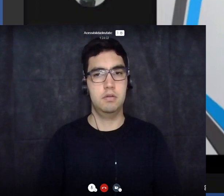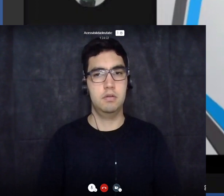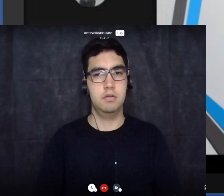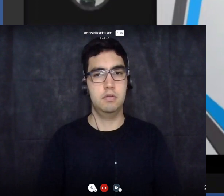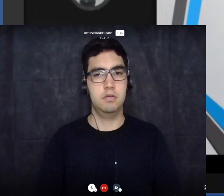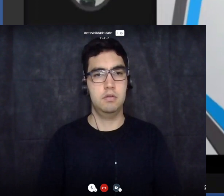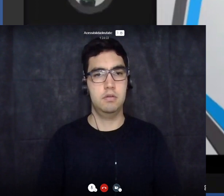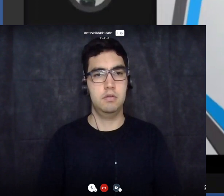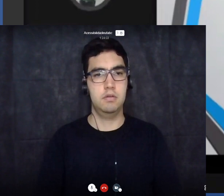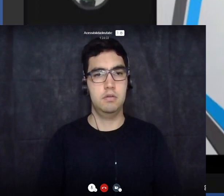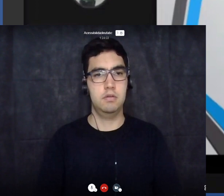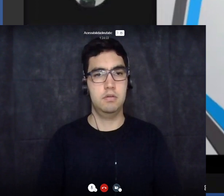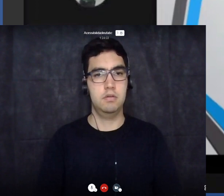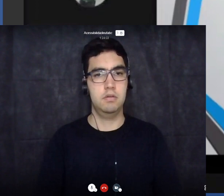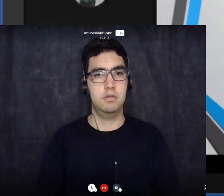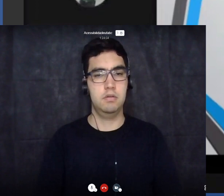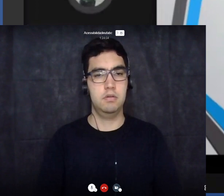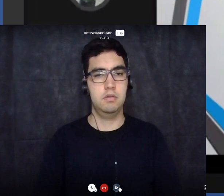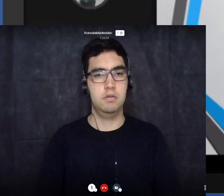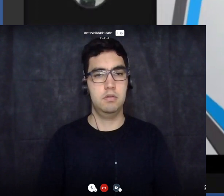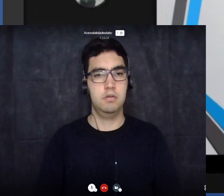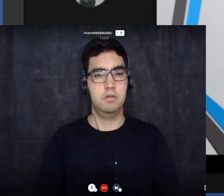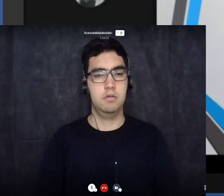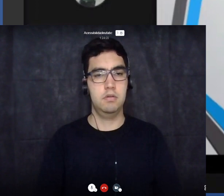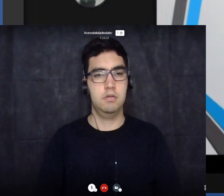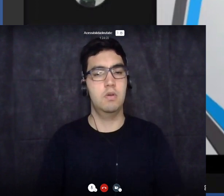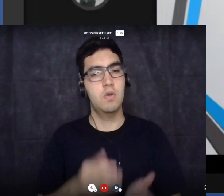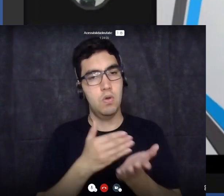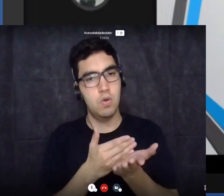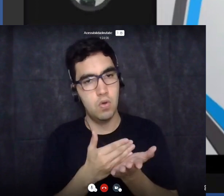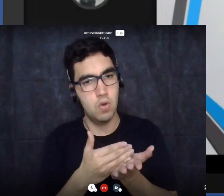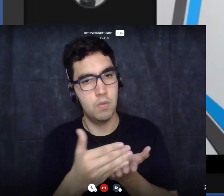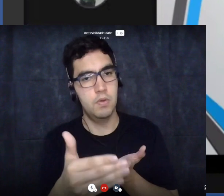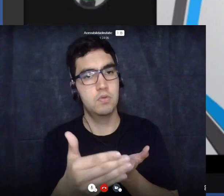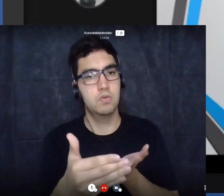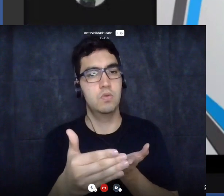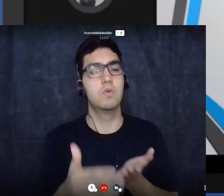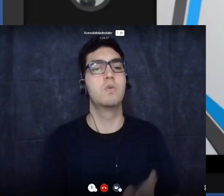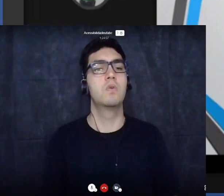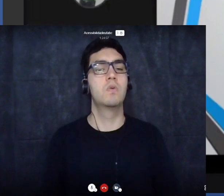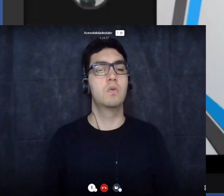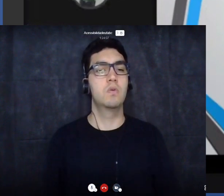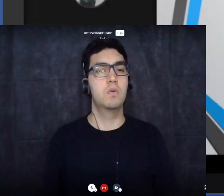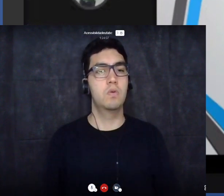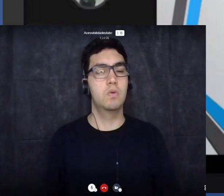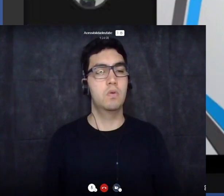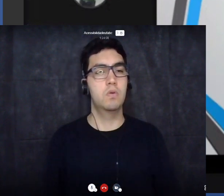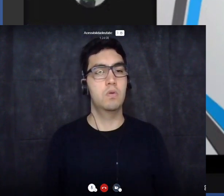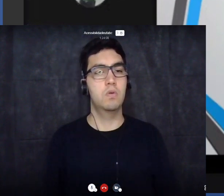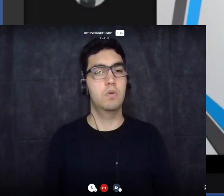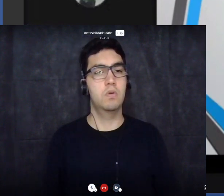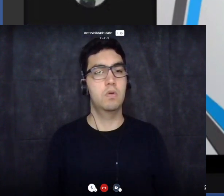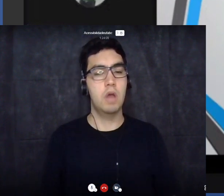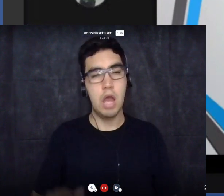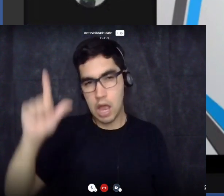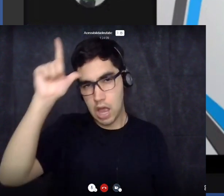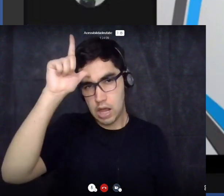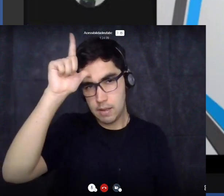que inicialmente foi marcada pelas vitórias da Alemanha